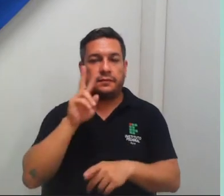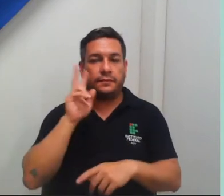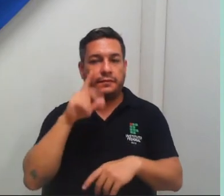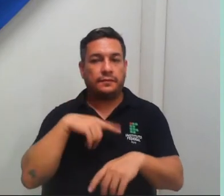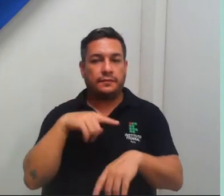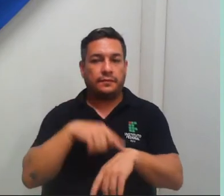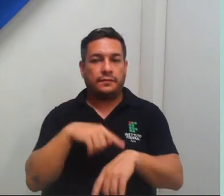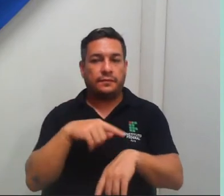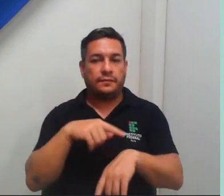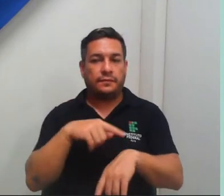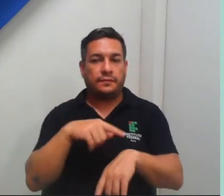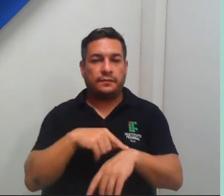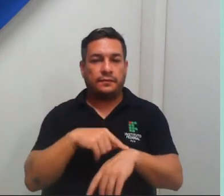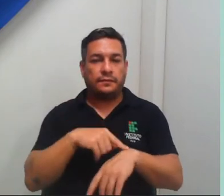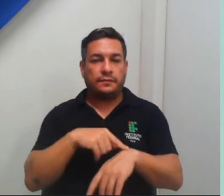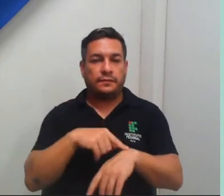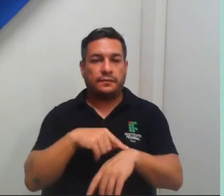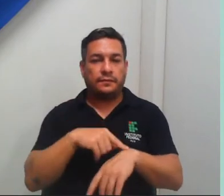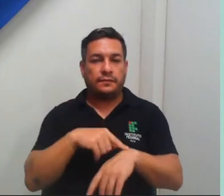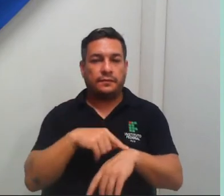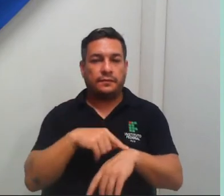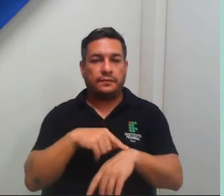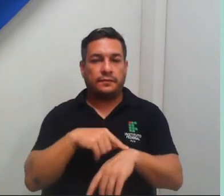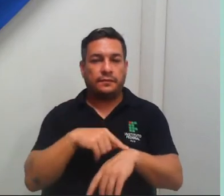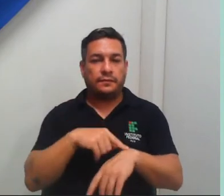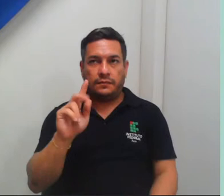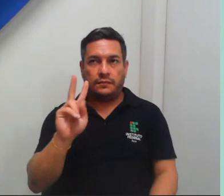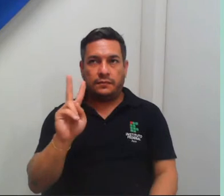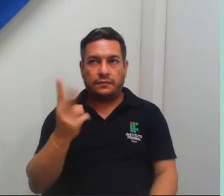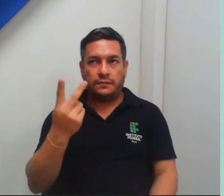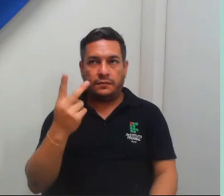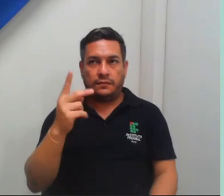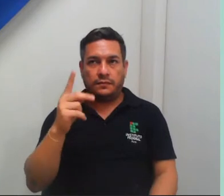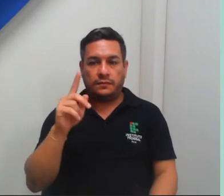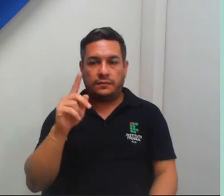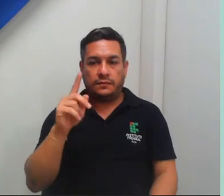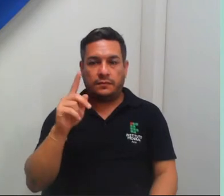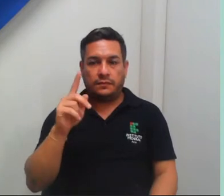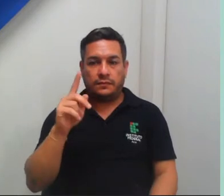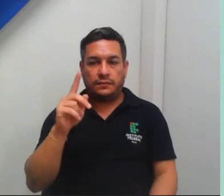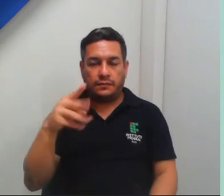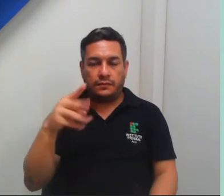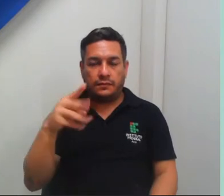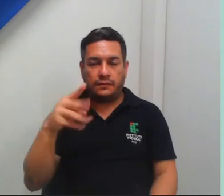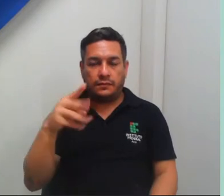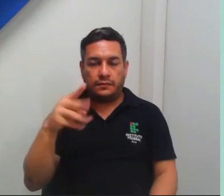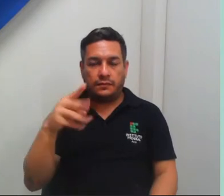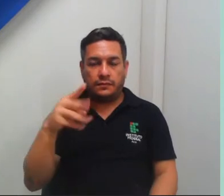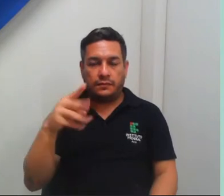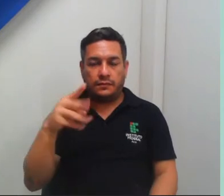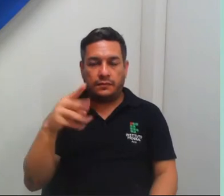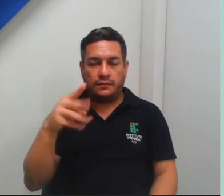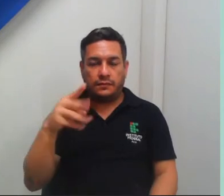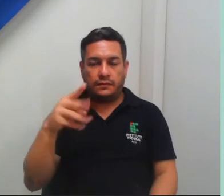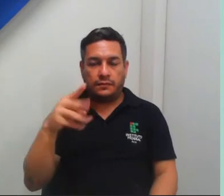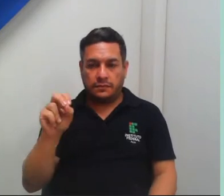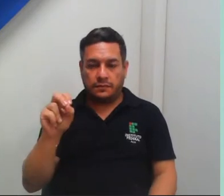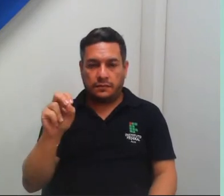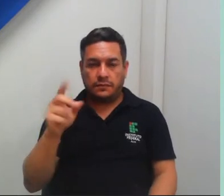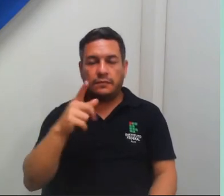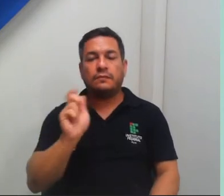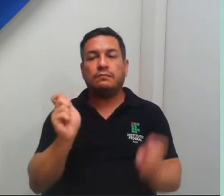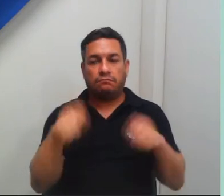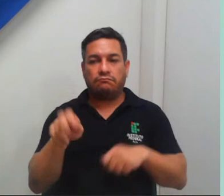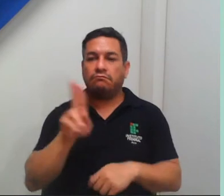14 e 30 até 15 e 50. Você pode usar todo esse